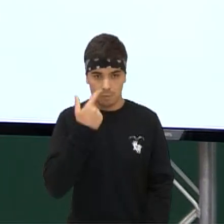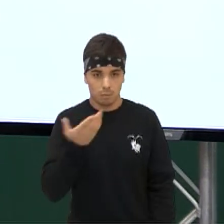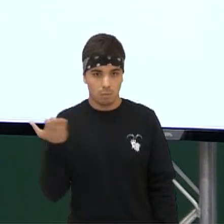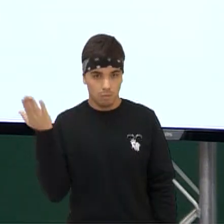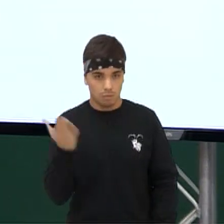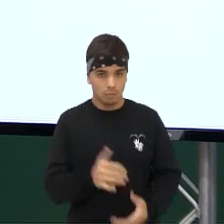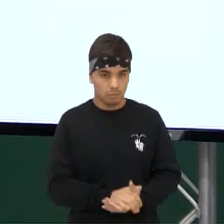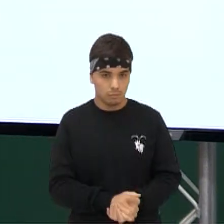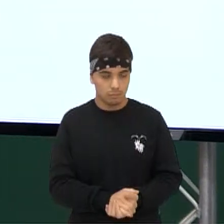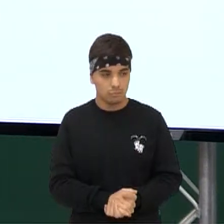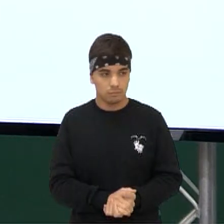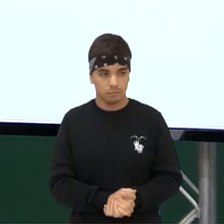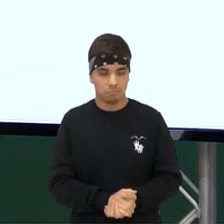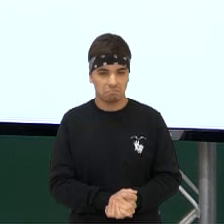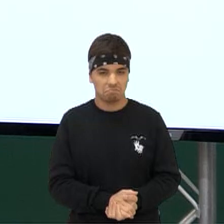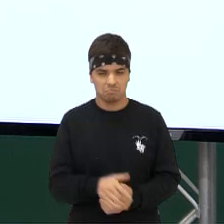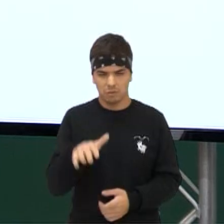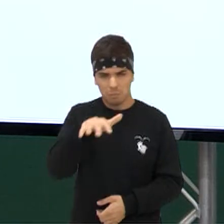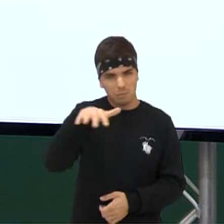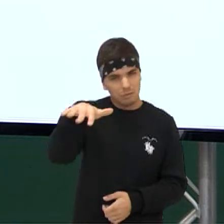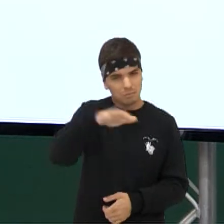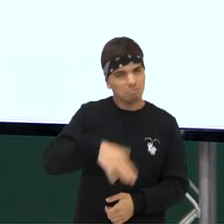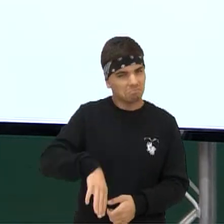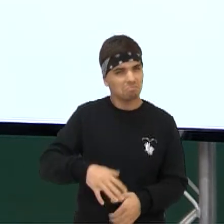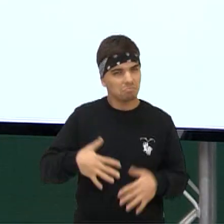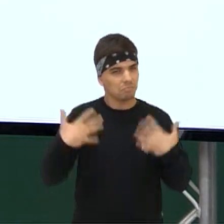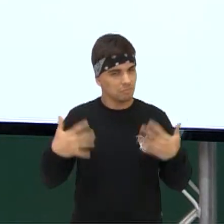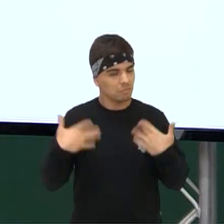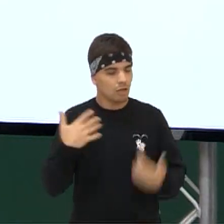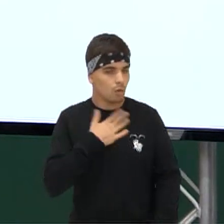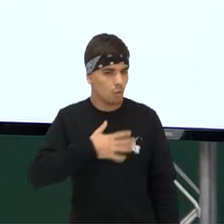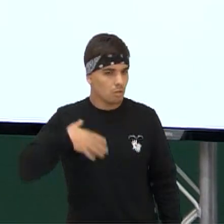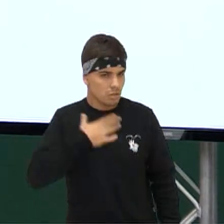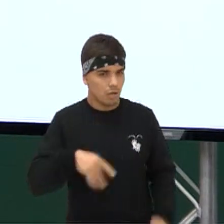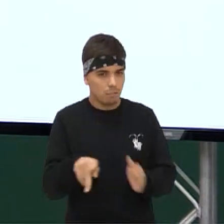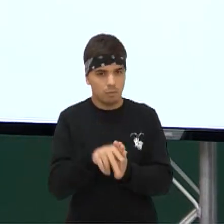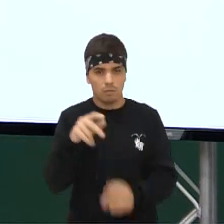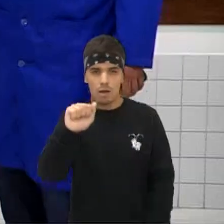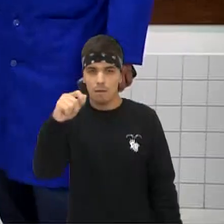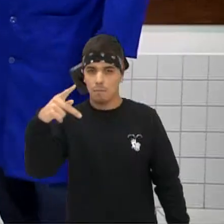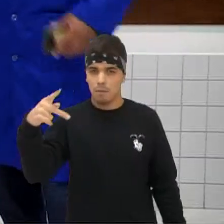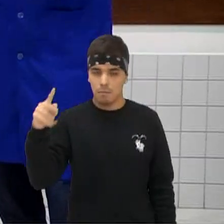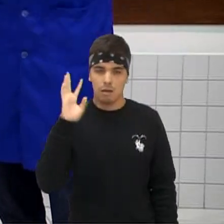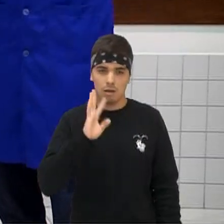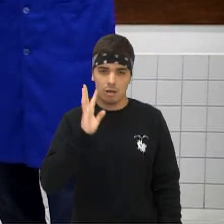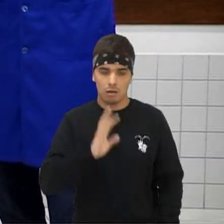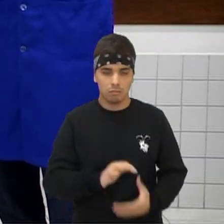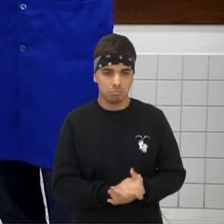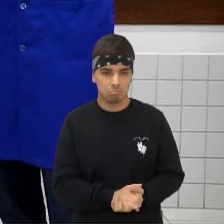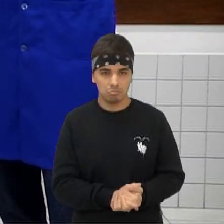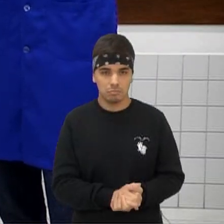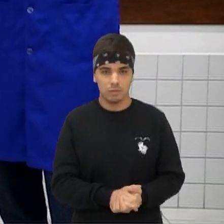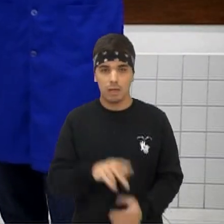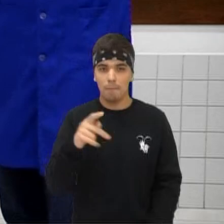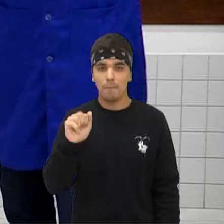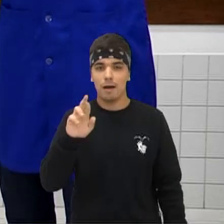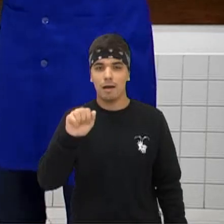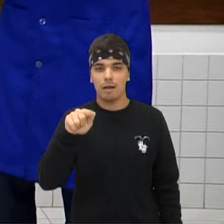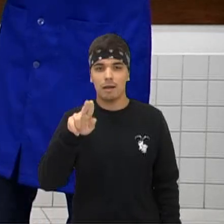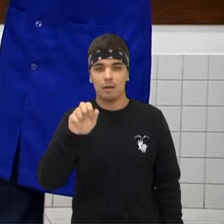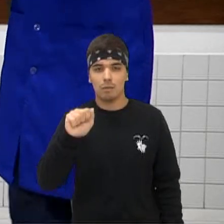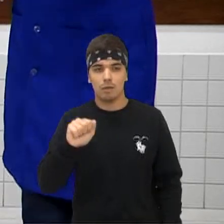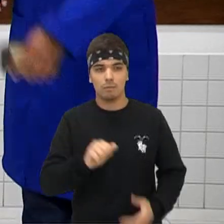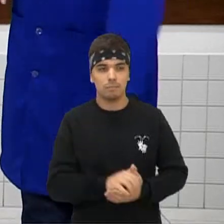mais um Olha aqui, a galera ficou faceiro, mano Olha, gostaram que o teu aplicativo está legal, hein? Show de bola, Show de bola Paranaguá aqui está